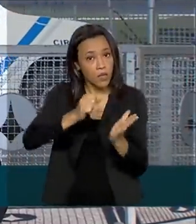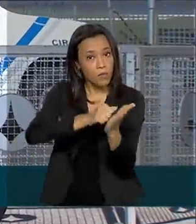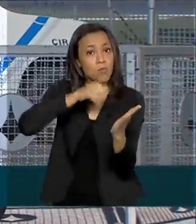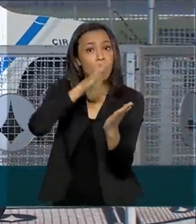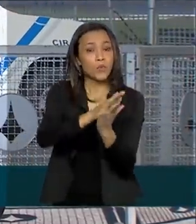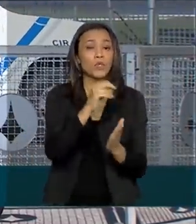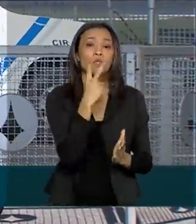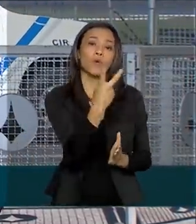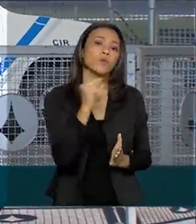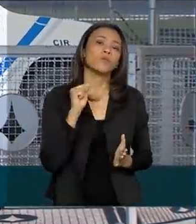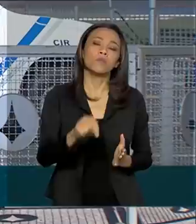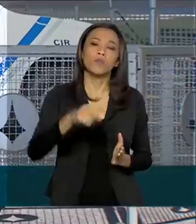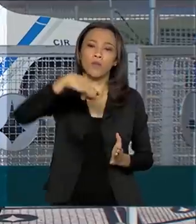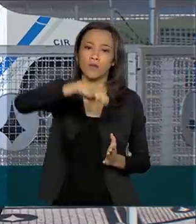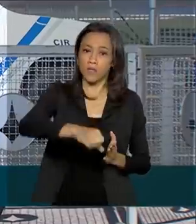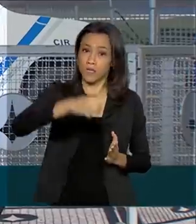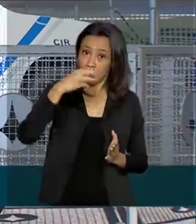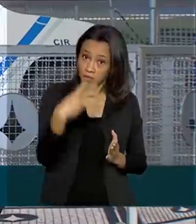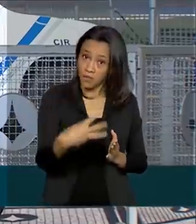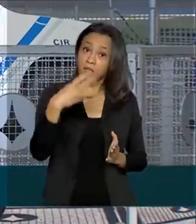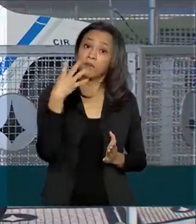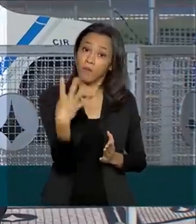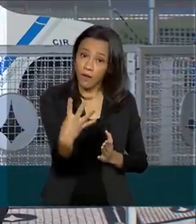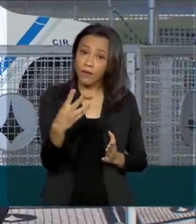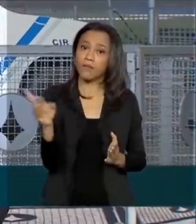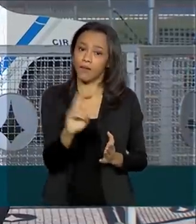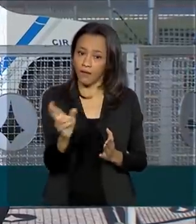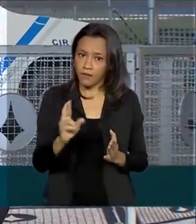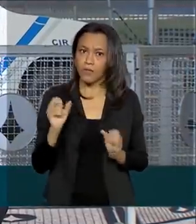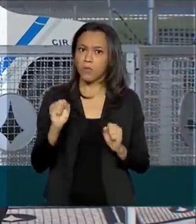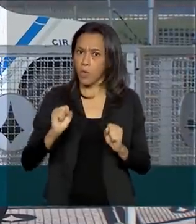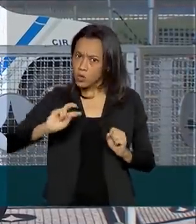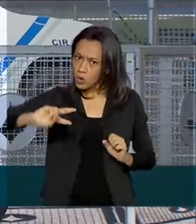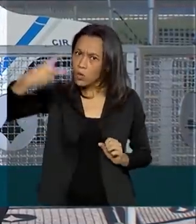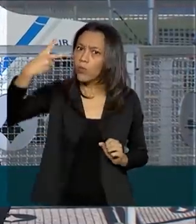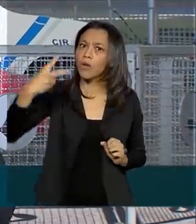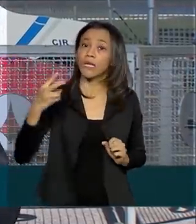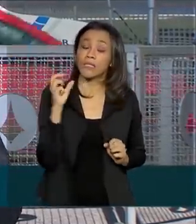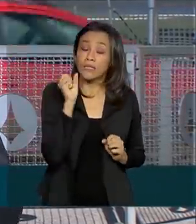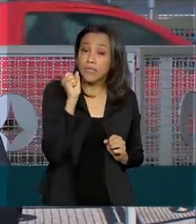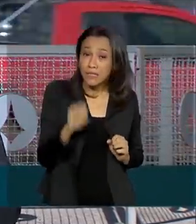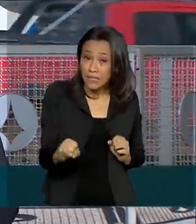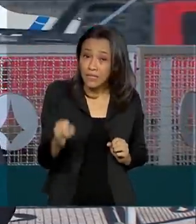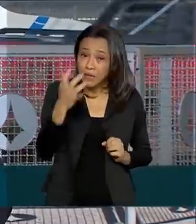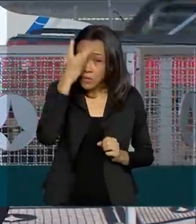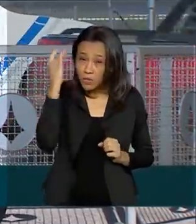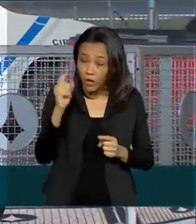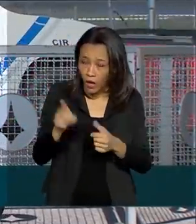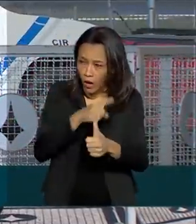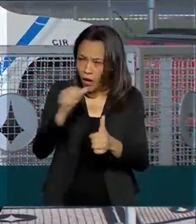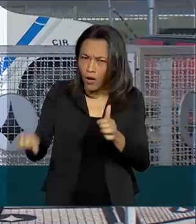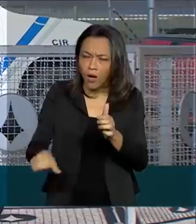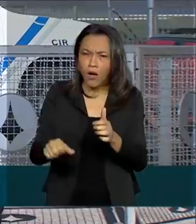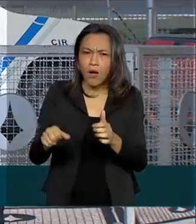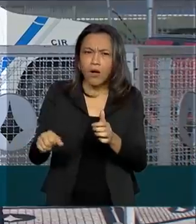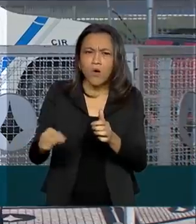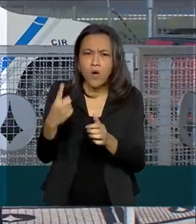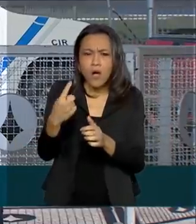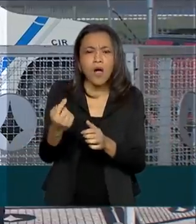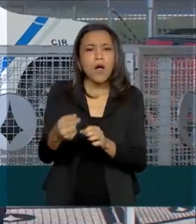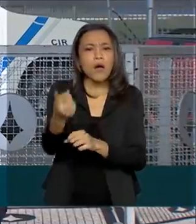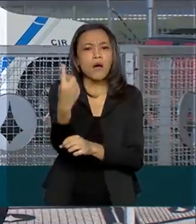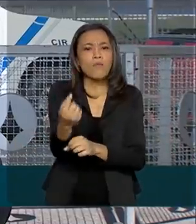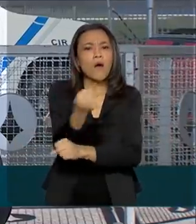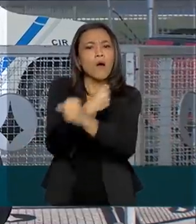R$ 2.934,00 e dobra quando o motorista é reincidente no período de um ano. Ele também